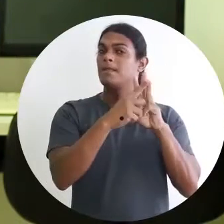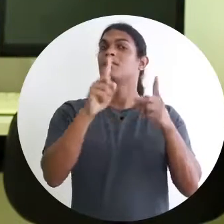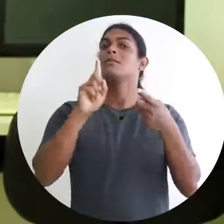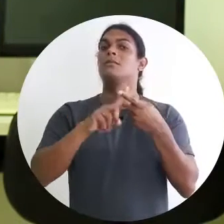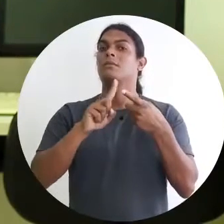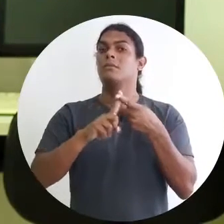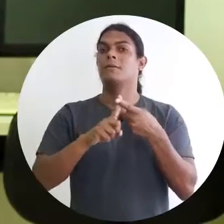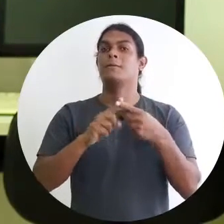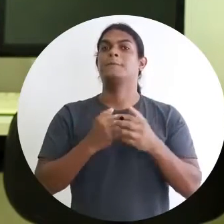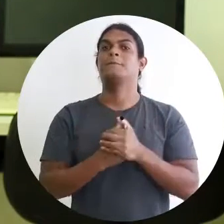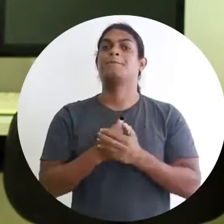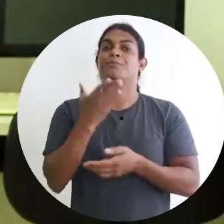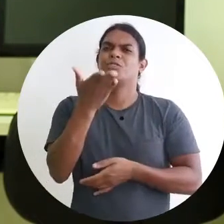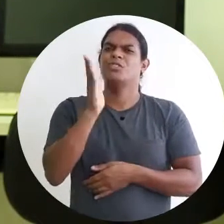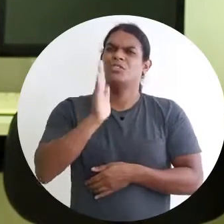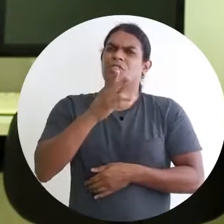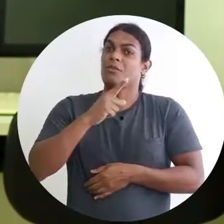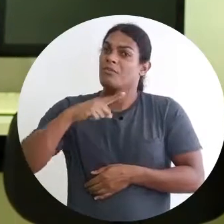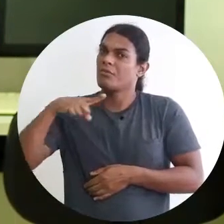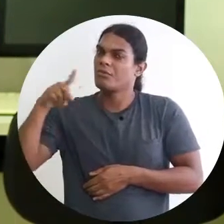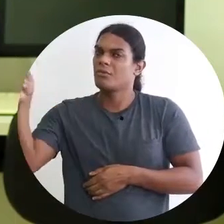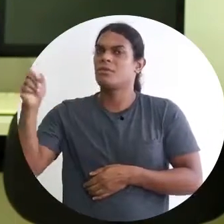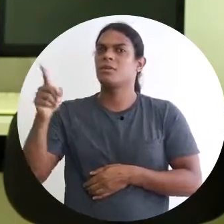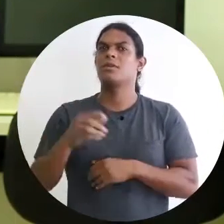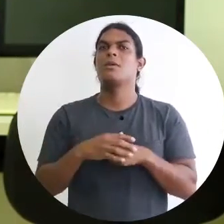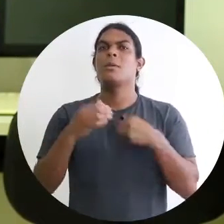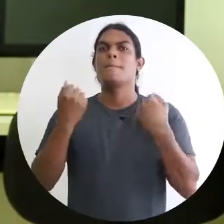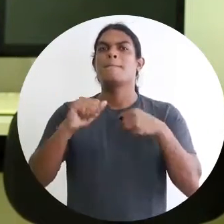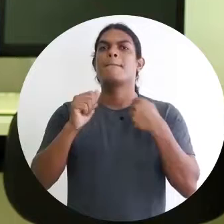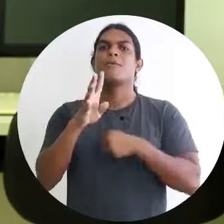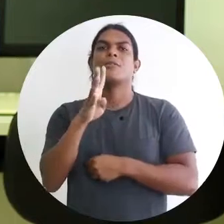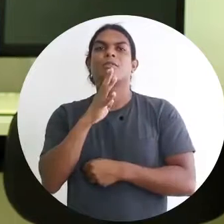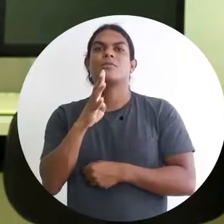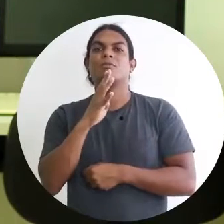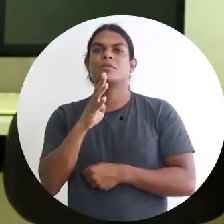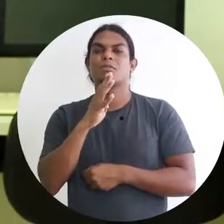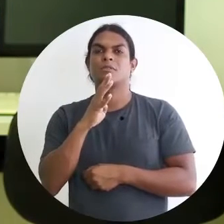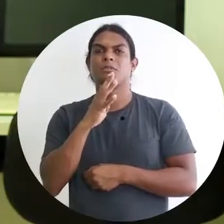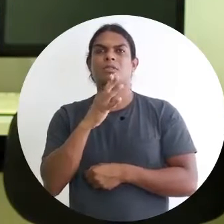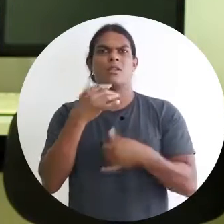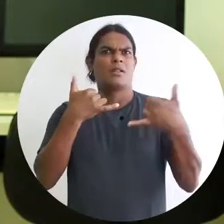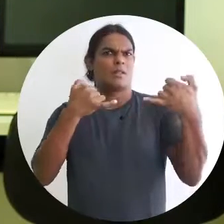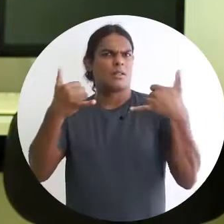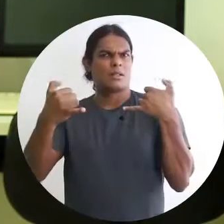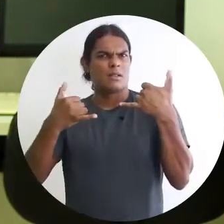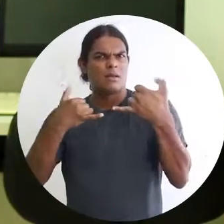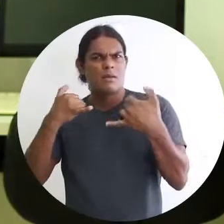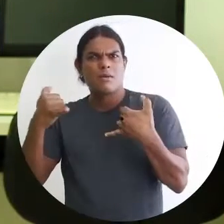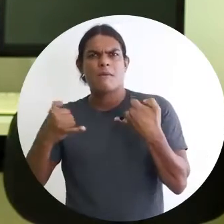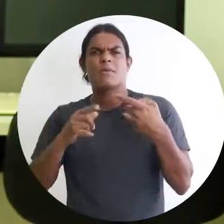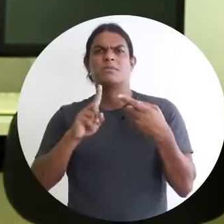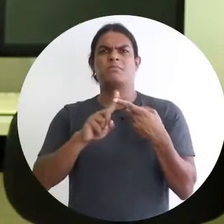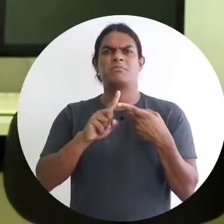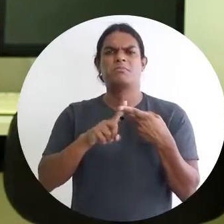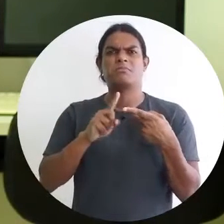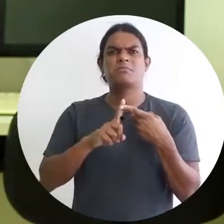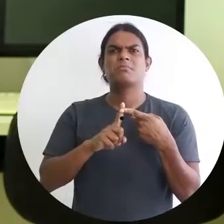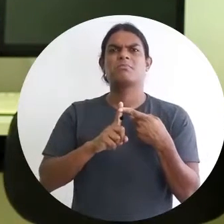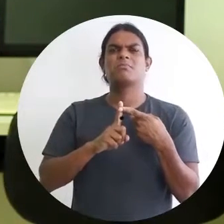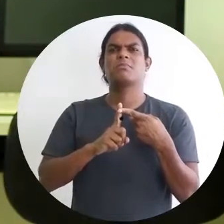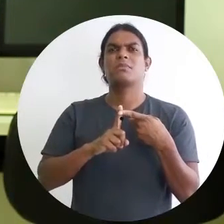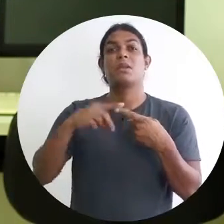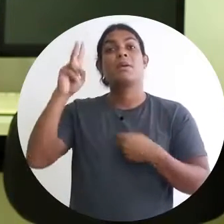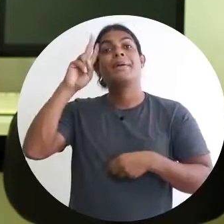espaço cultural, vocês podem conhecer lá armamentos e história de